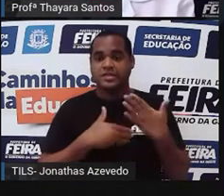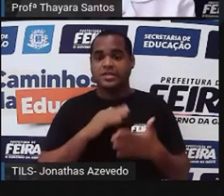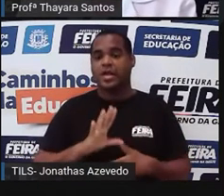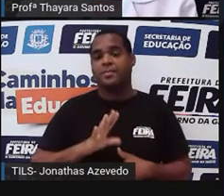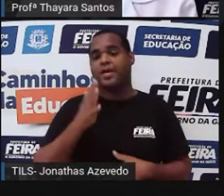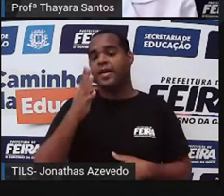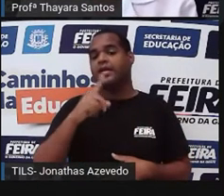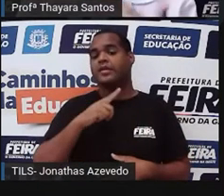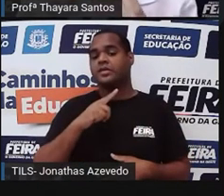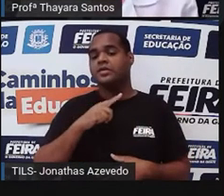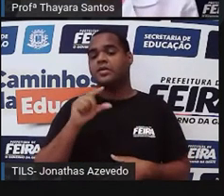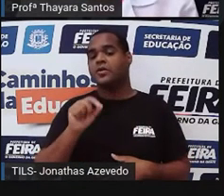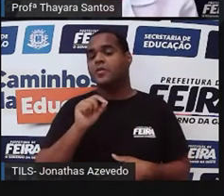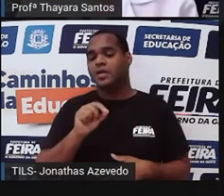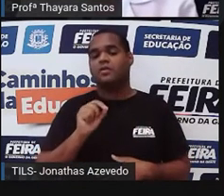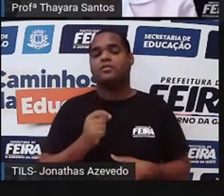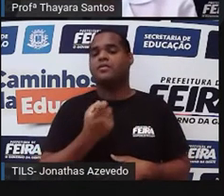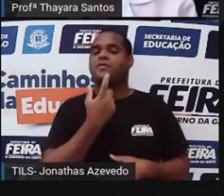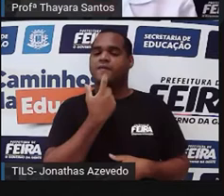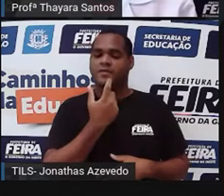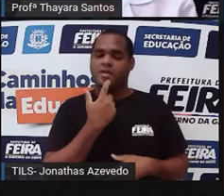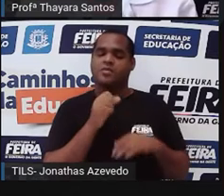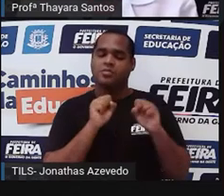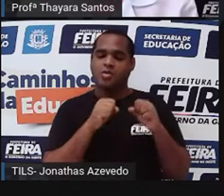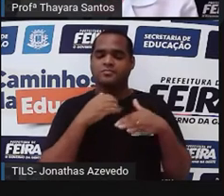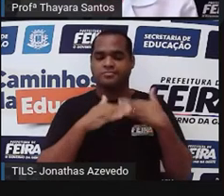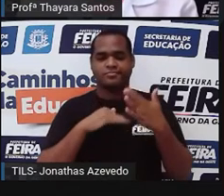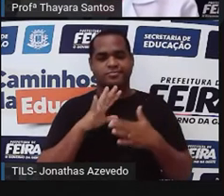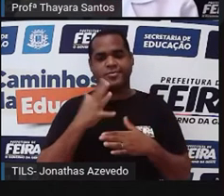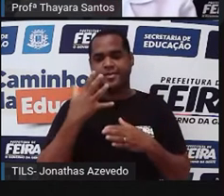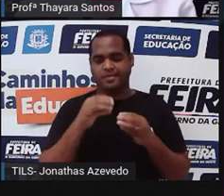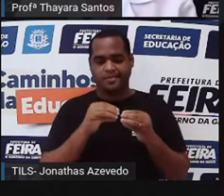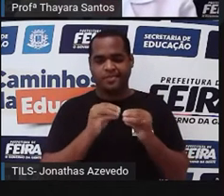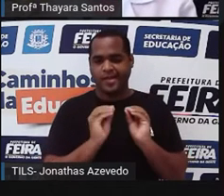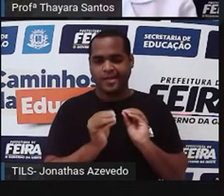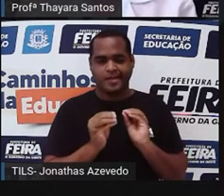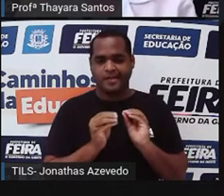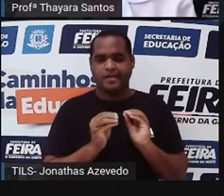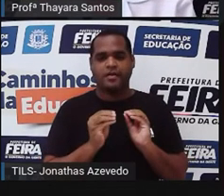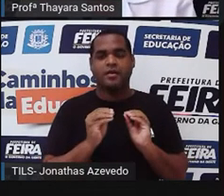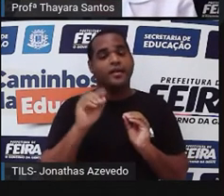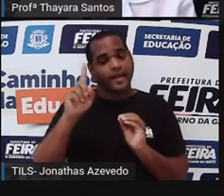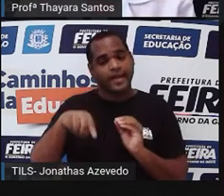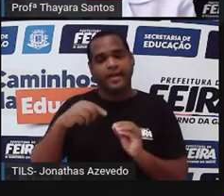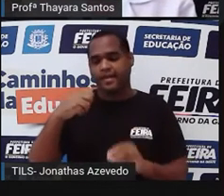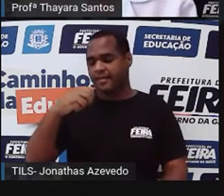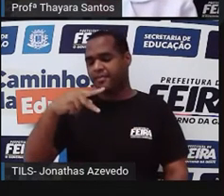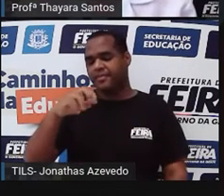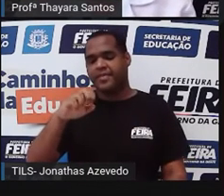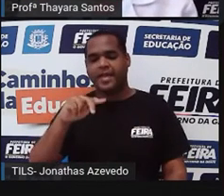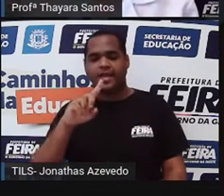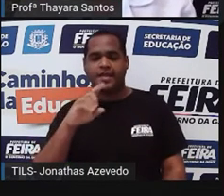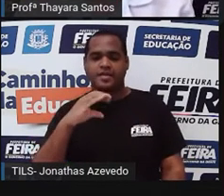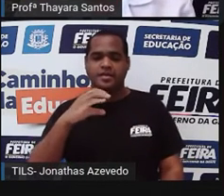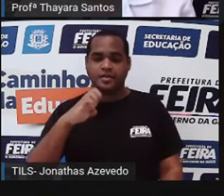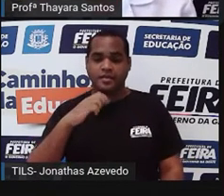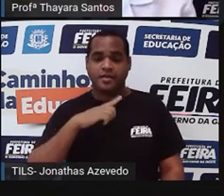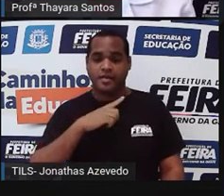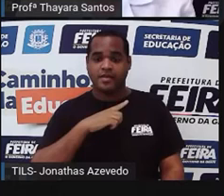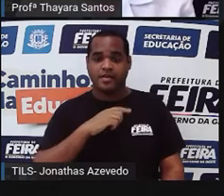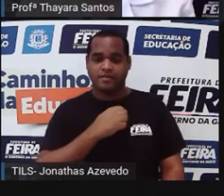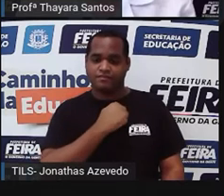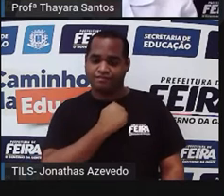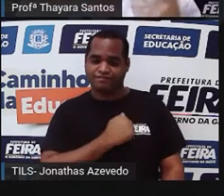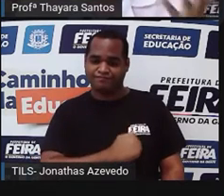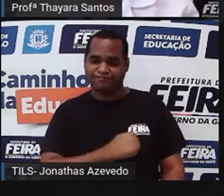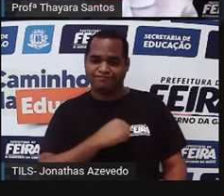causa essa inflamação e pode, inclusive, se romper. E se esse apêndice se romper, as fezes que estão ali